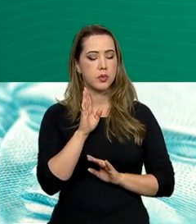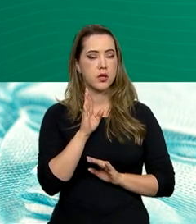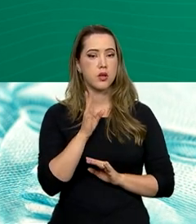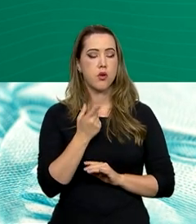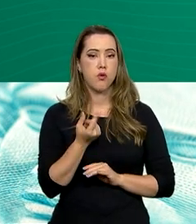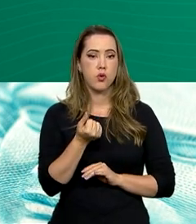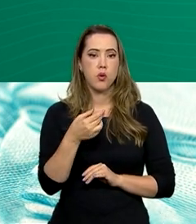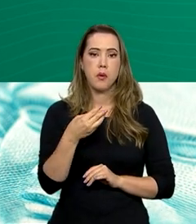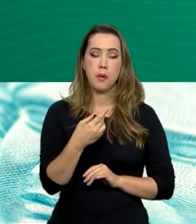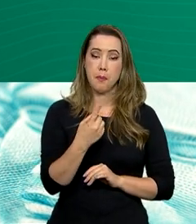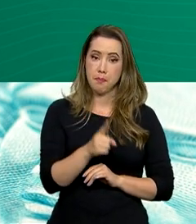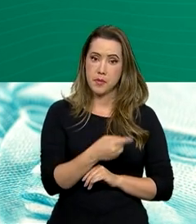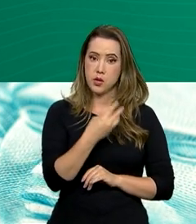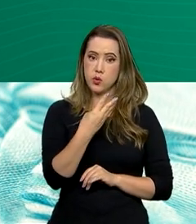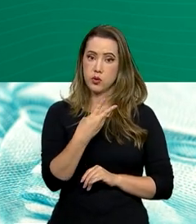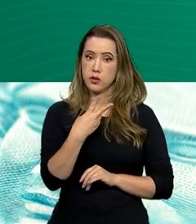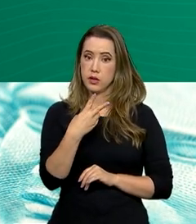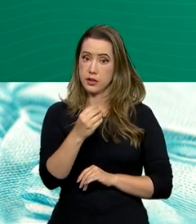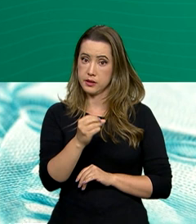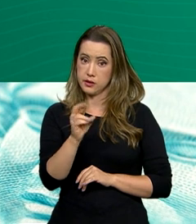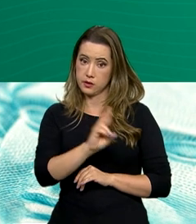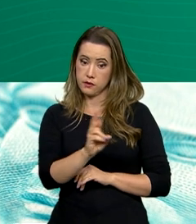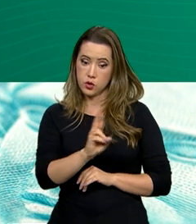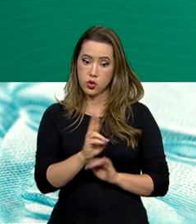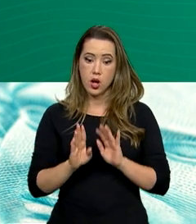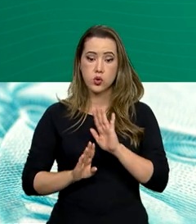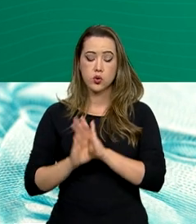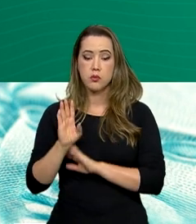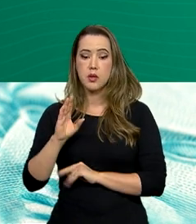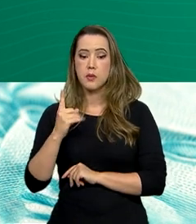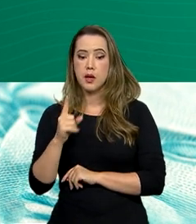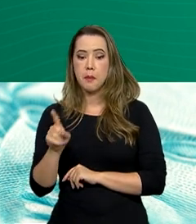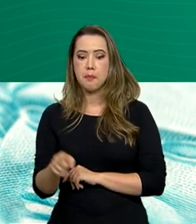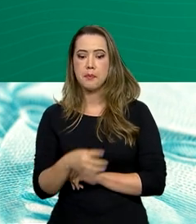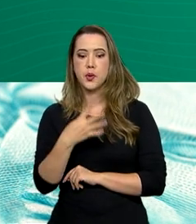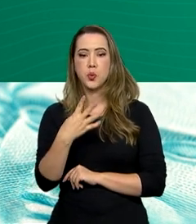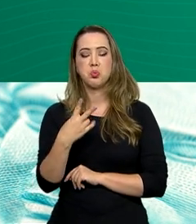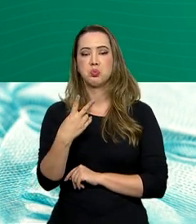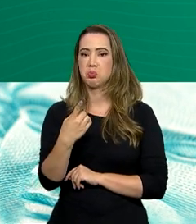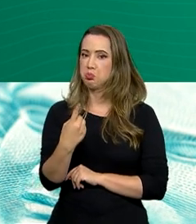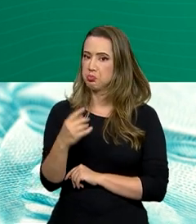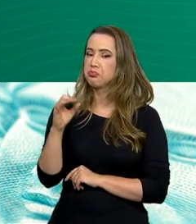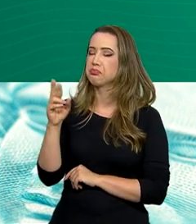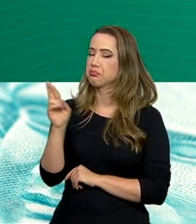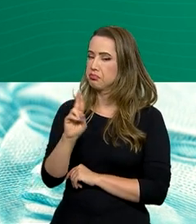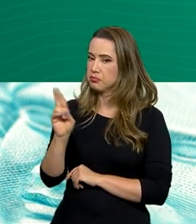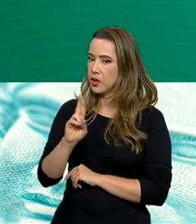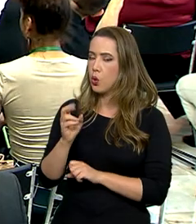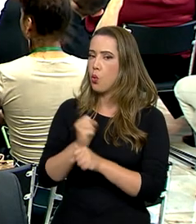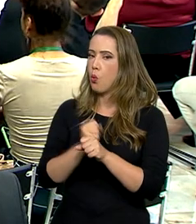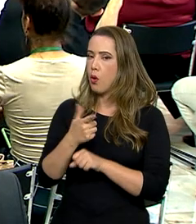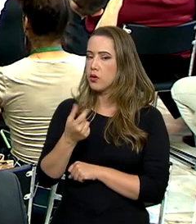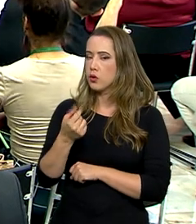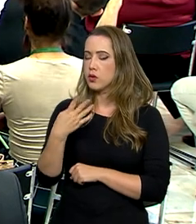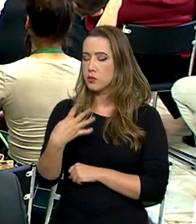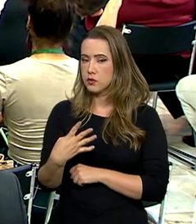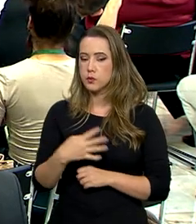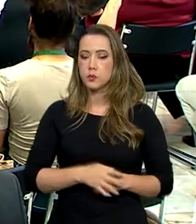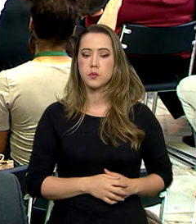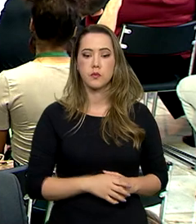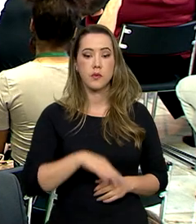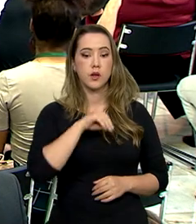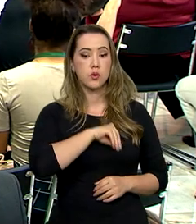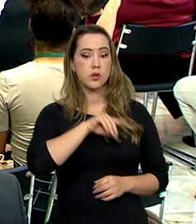mínimo dos atuais R$.320 para R$.421 em 2024. O salário